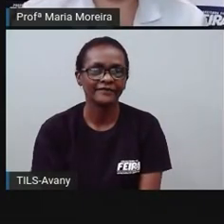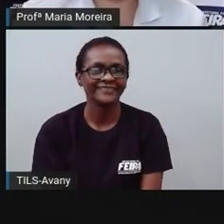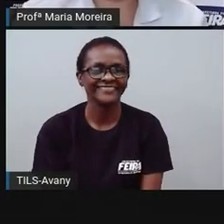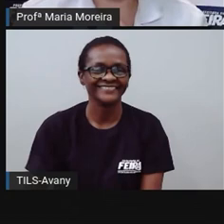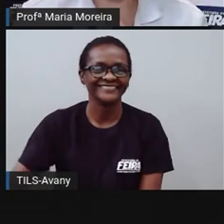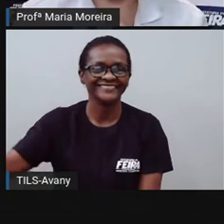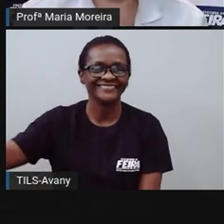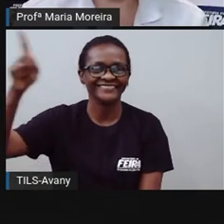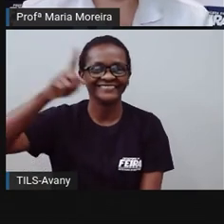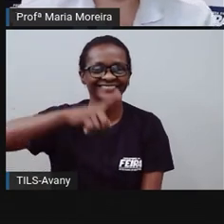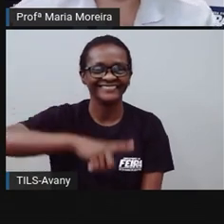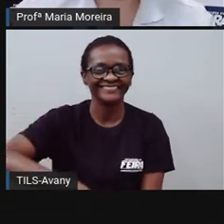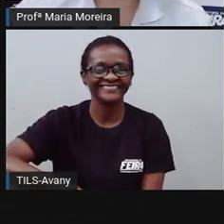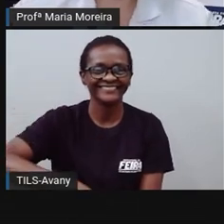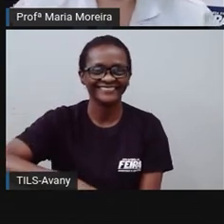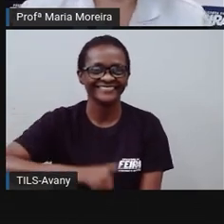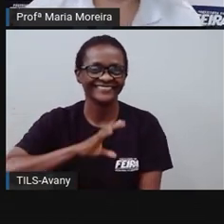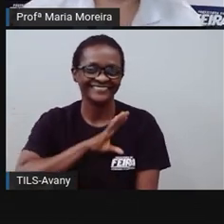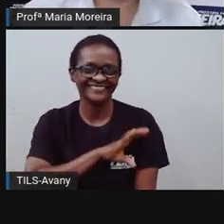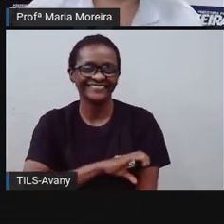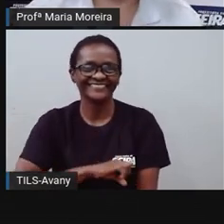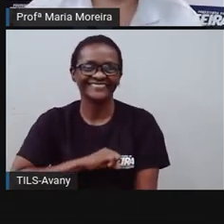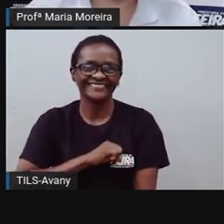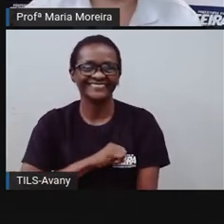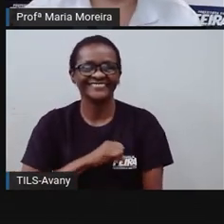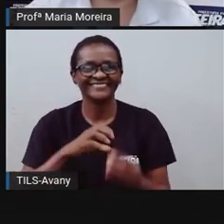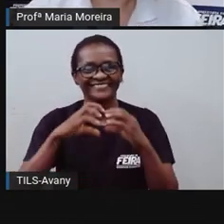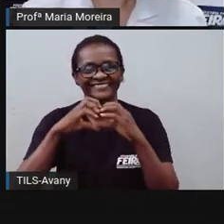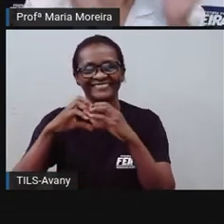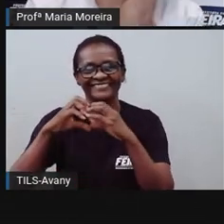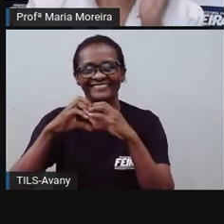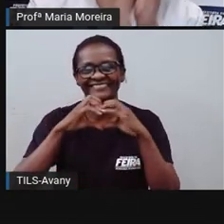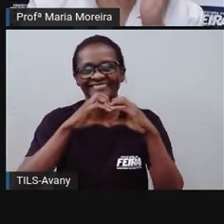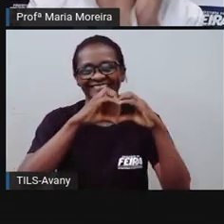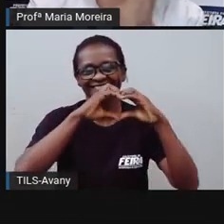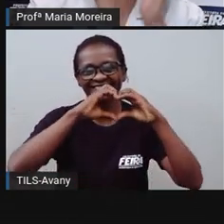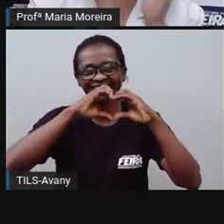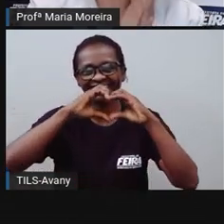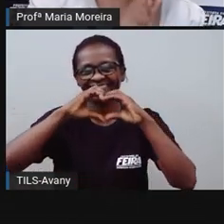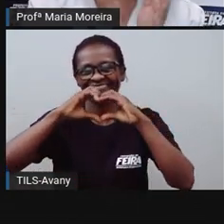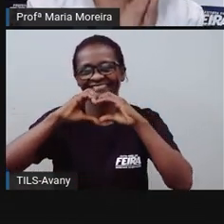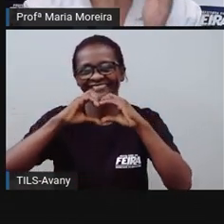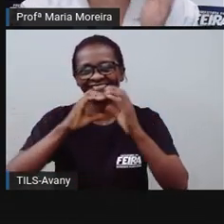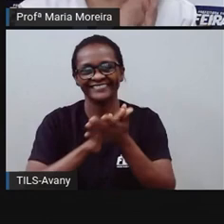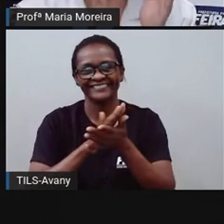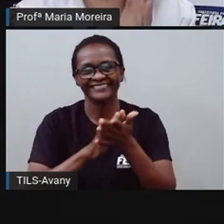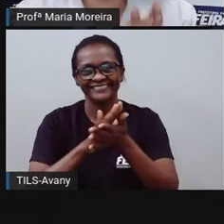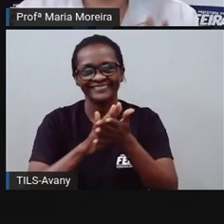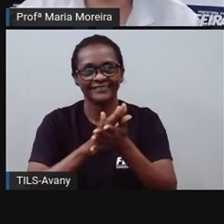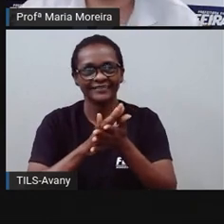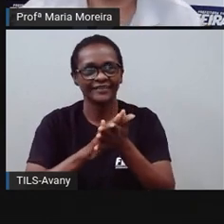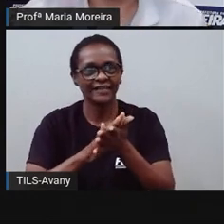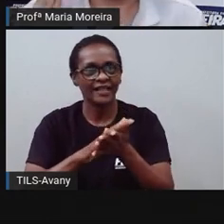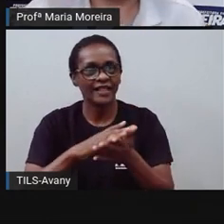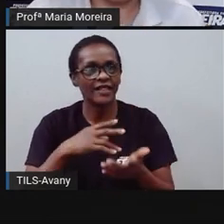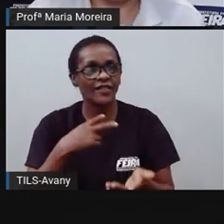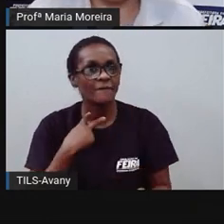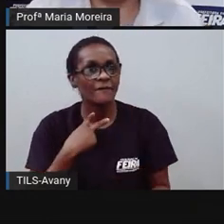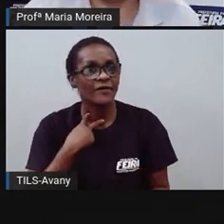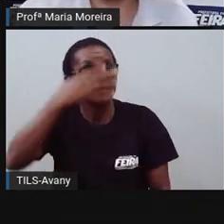Voltei, meus amores. E não vamos esquecer do quê? Lavar uma mão, lavar outra.